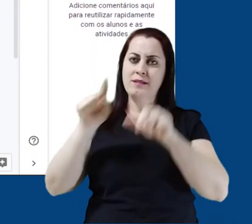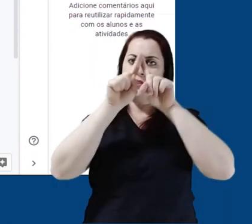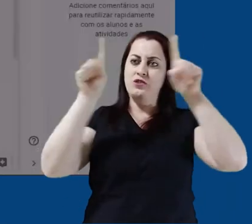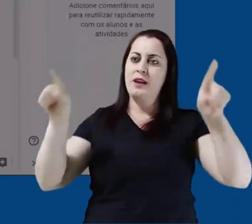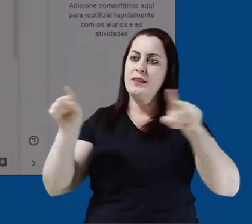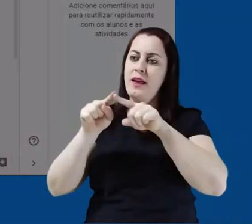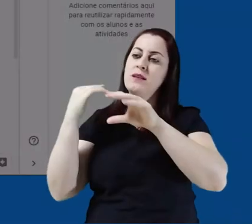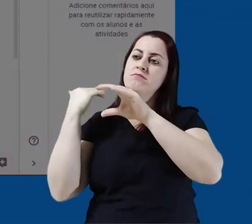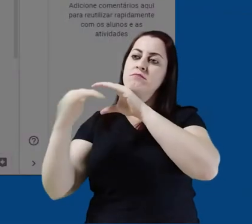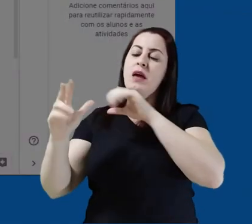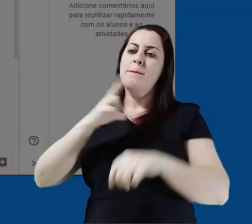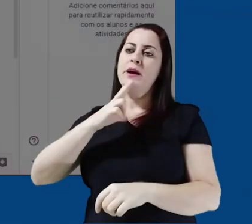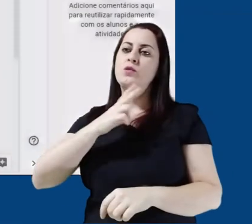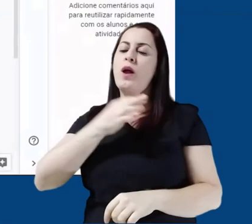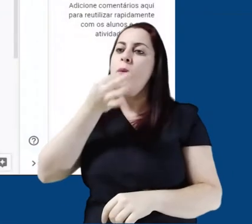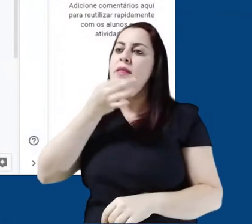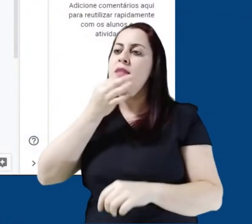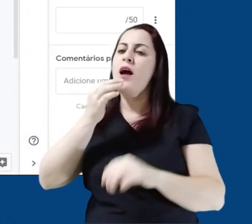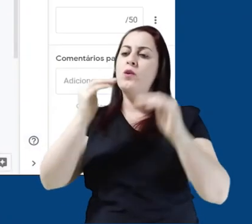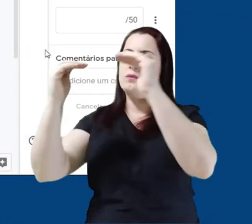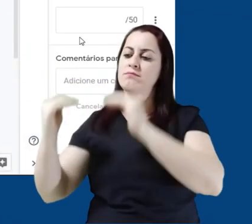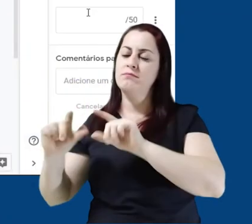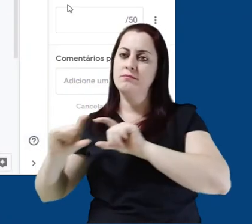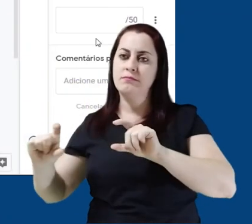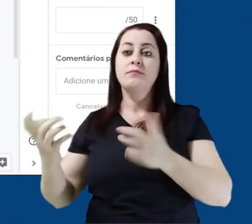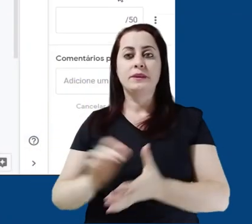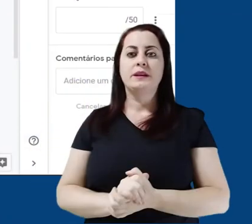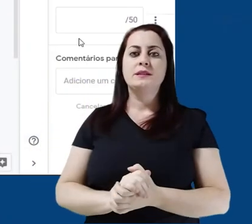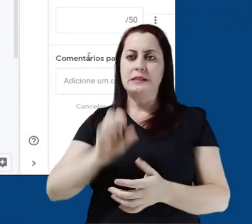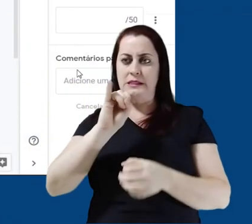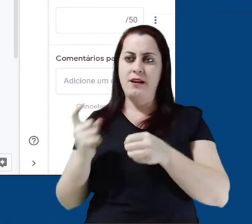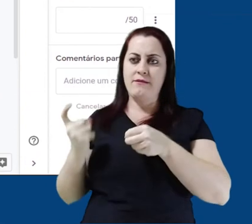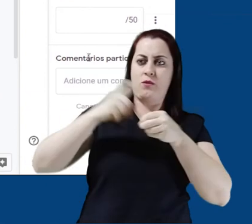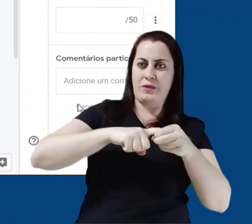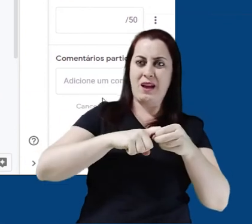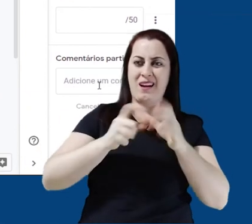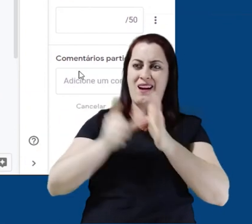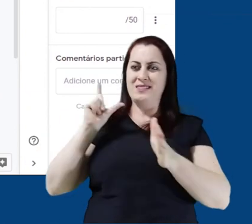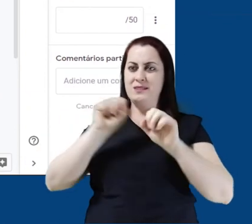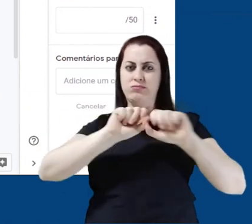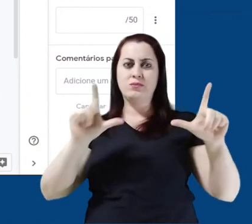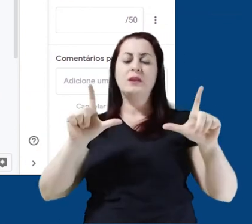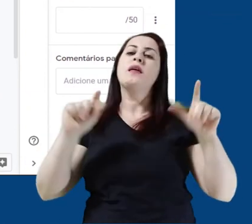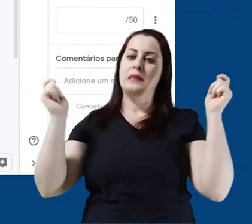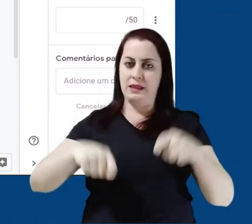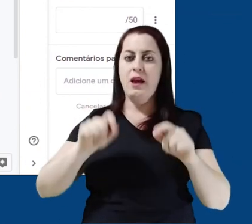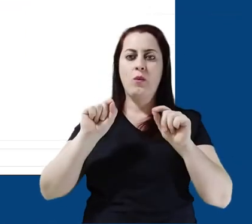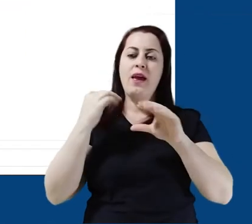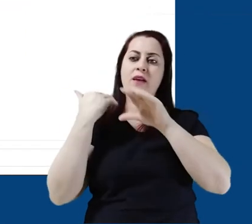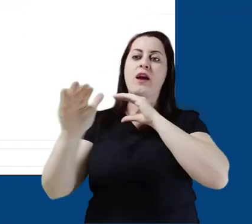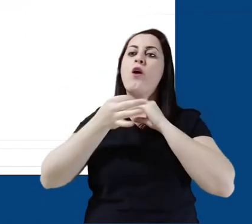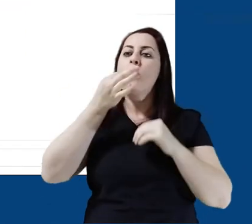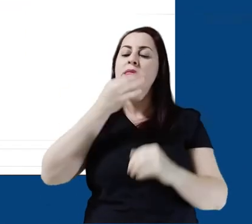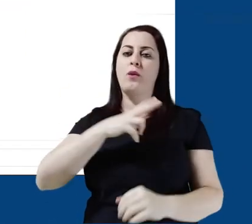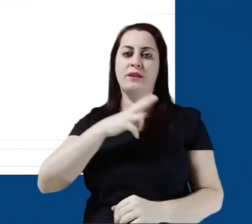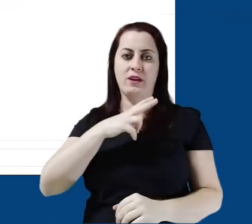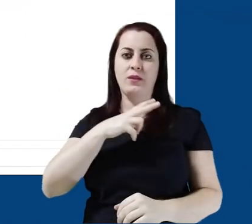por essa janela mesmo e enviar um comentário privado no campo mais inferior à direita. Entretanto, se voltarmos para a página anterior, há a